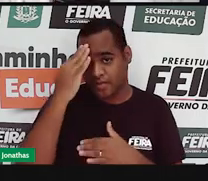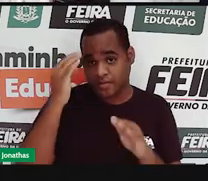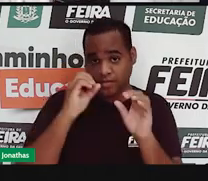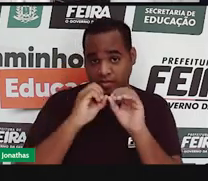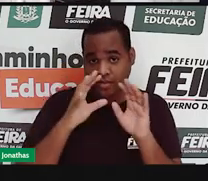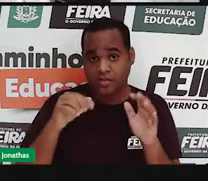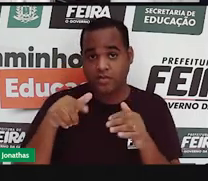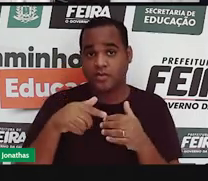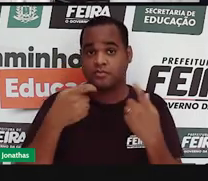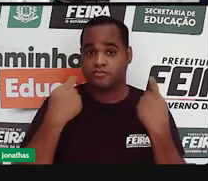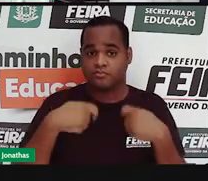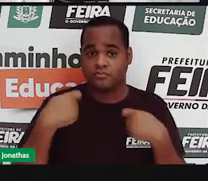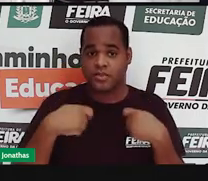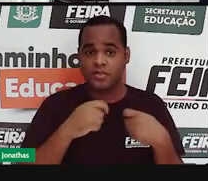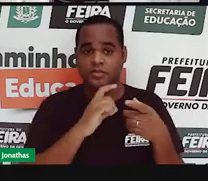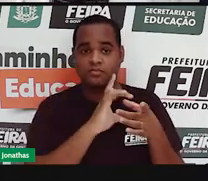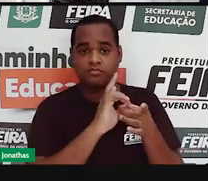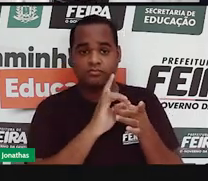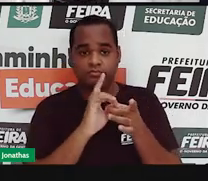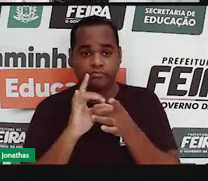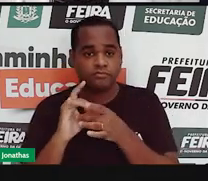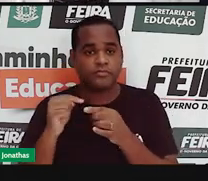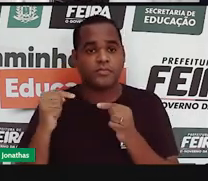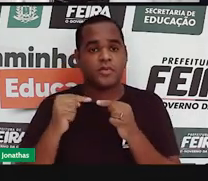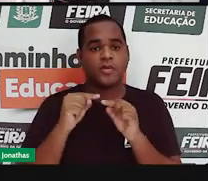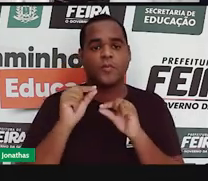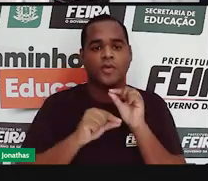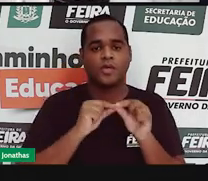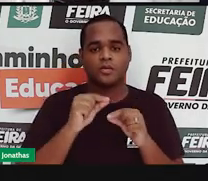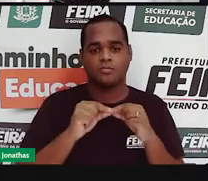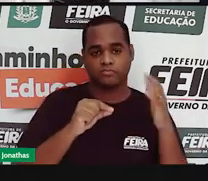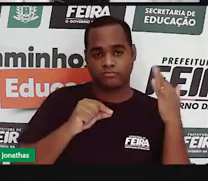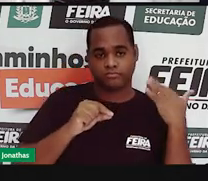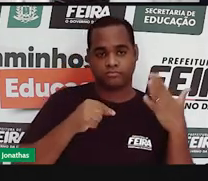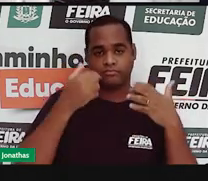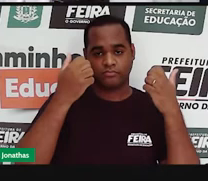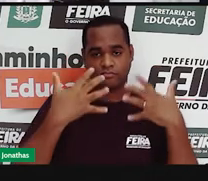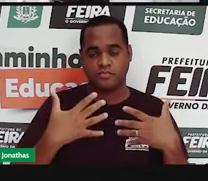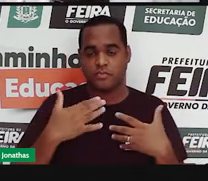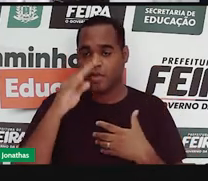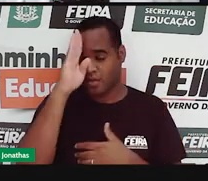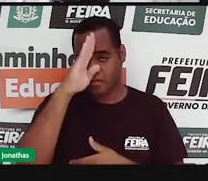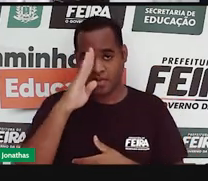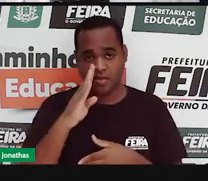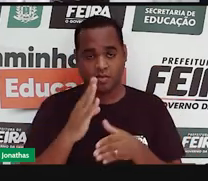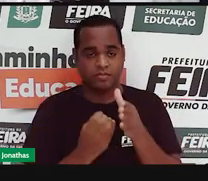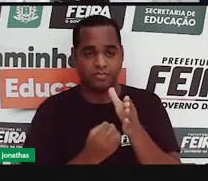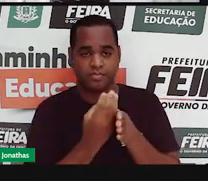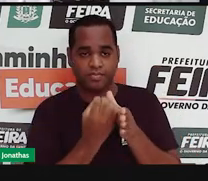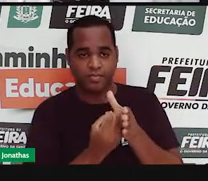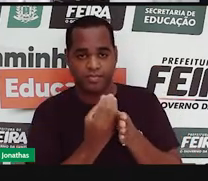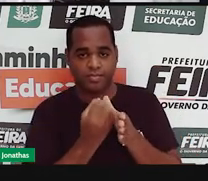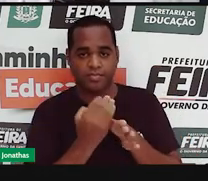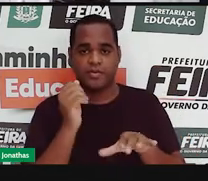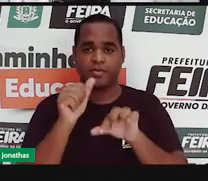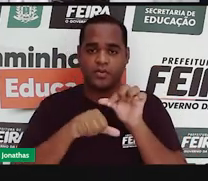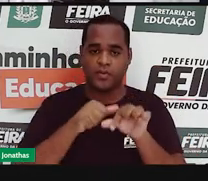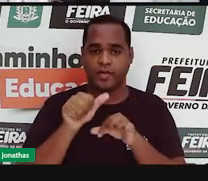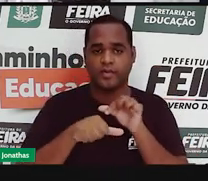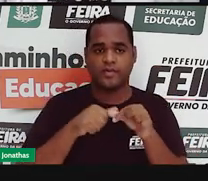o contexto da independência do Brasil e da formação do país Brasil.